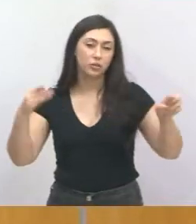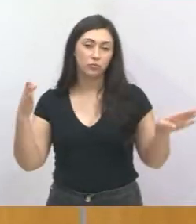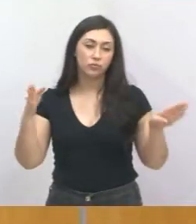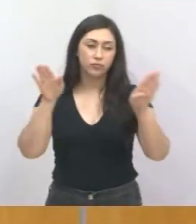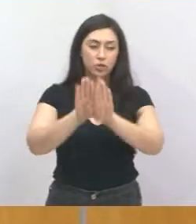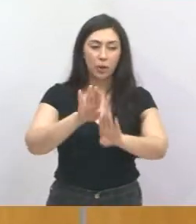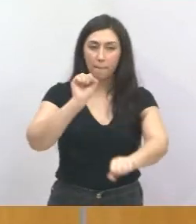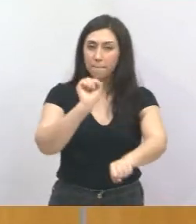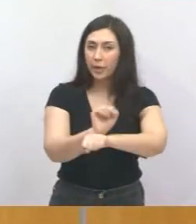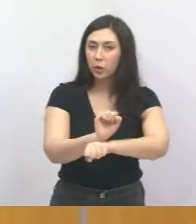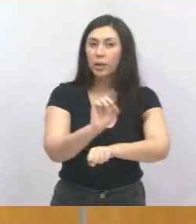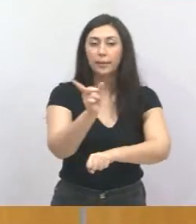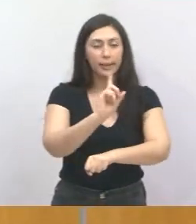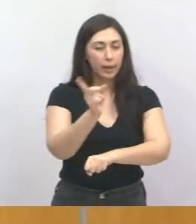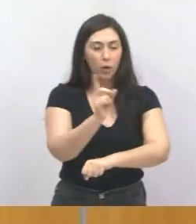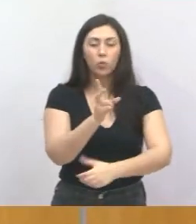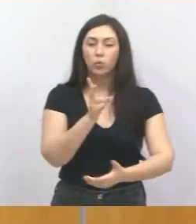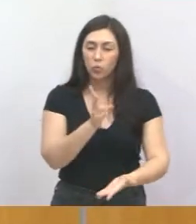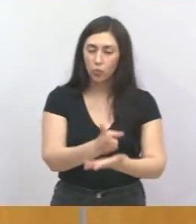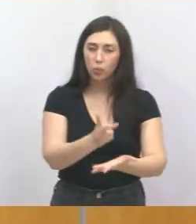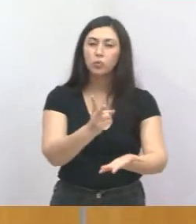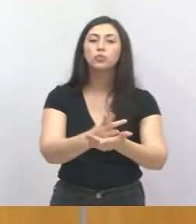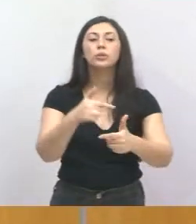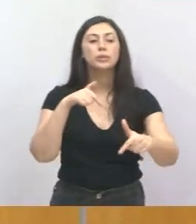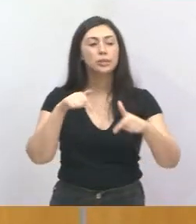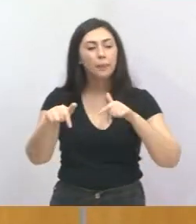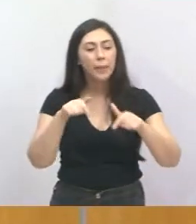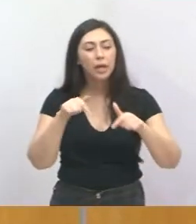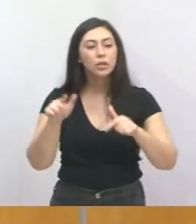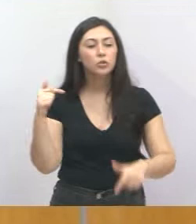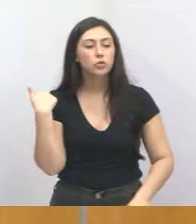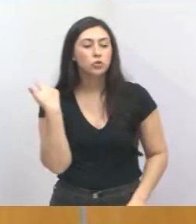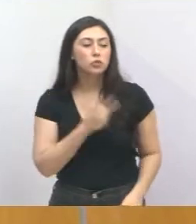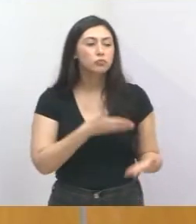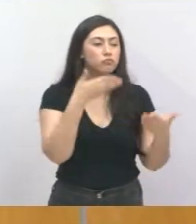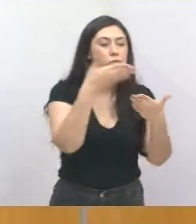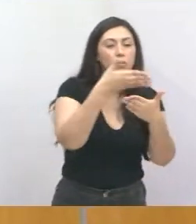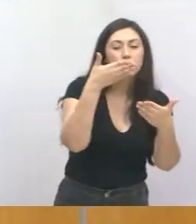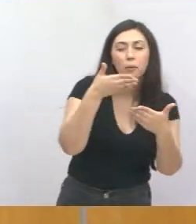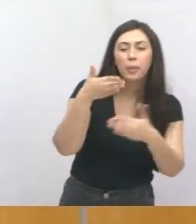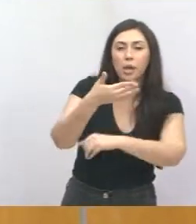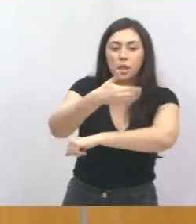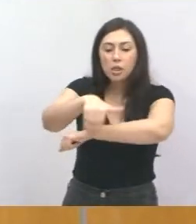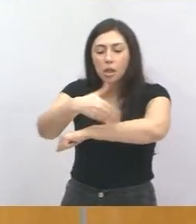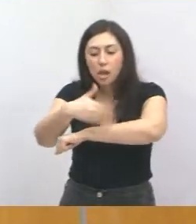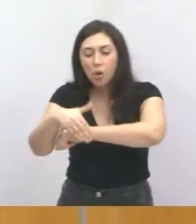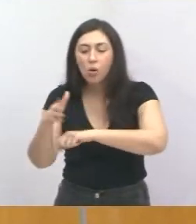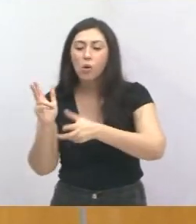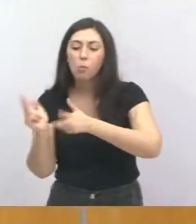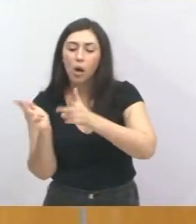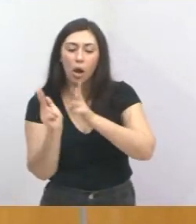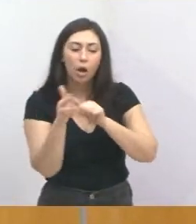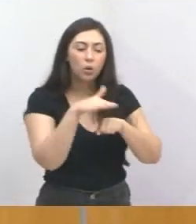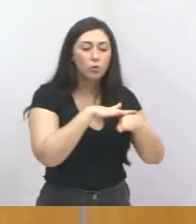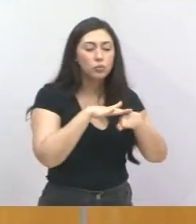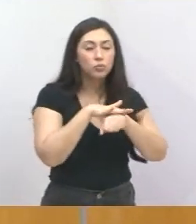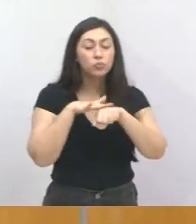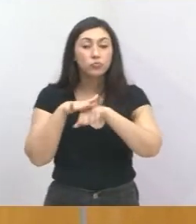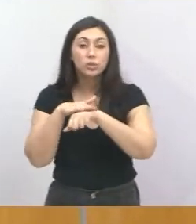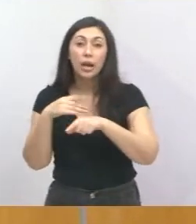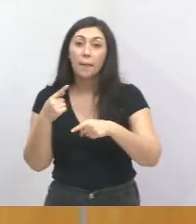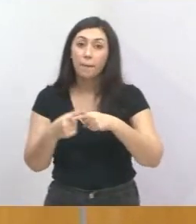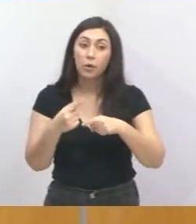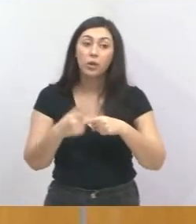trabalho vai parar, muito pelo contrário, né? Nós já vamos para a rua prestar contas do nosso trabalho, conversar com a população, porque